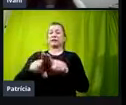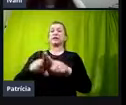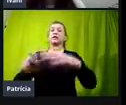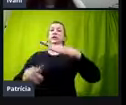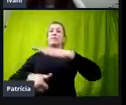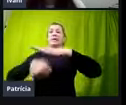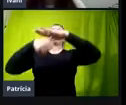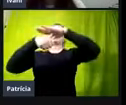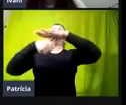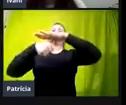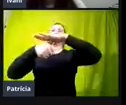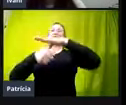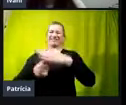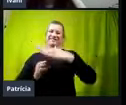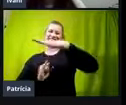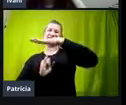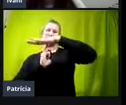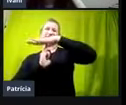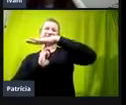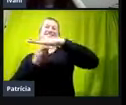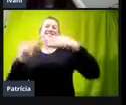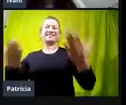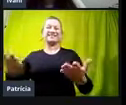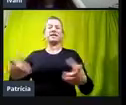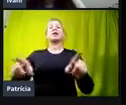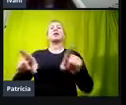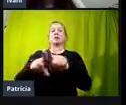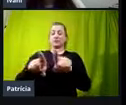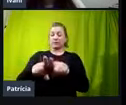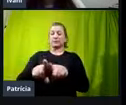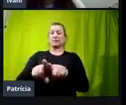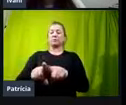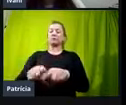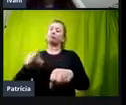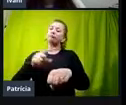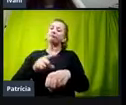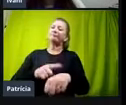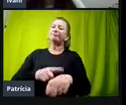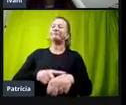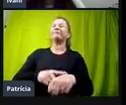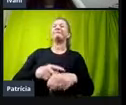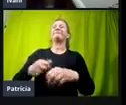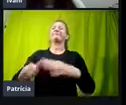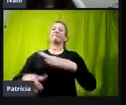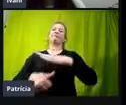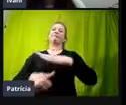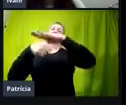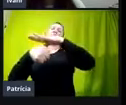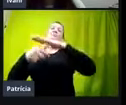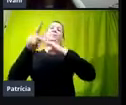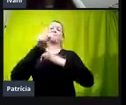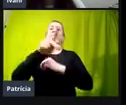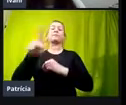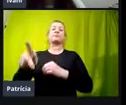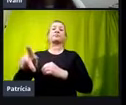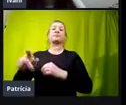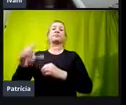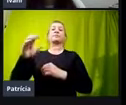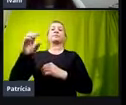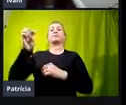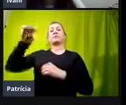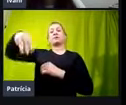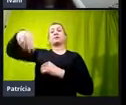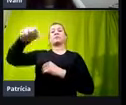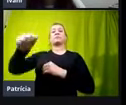instituição por ter, também, em algum momento, na reitoria da professora Maria Clara foi feita, é